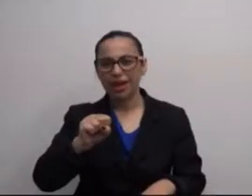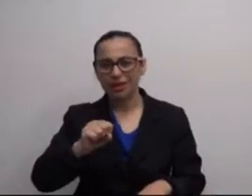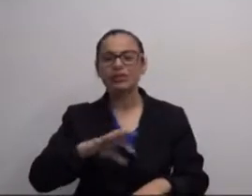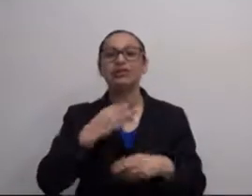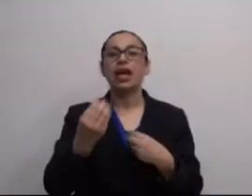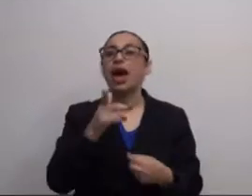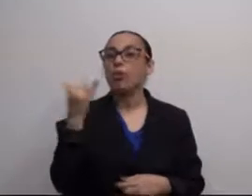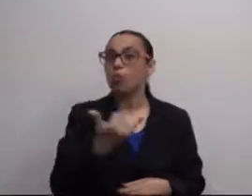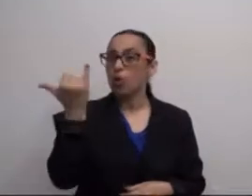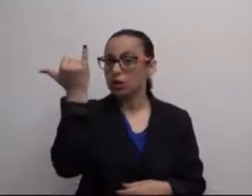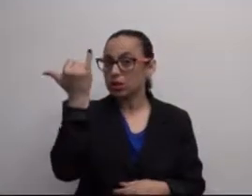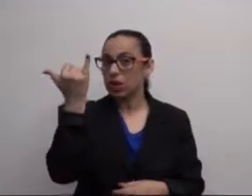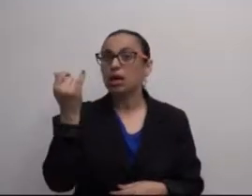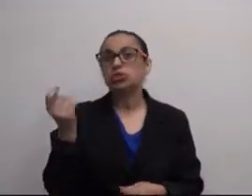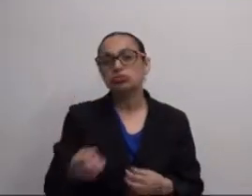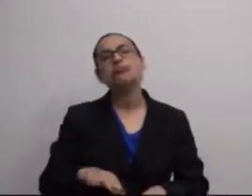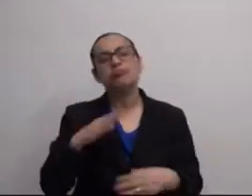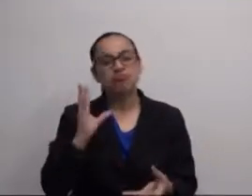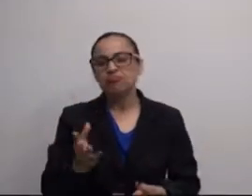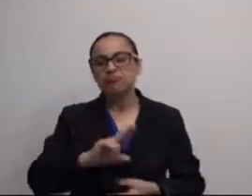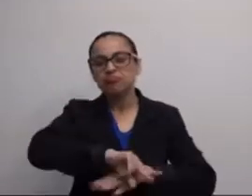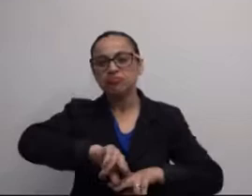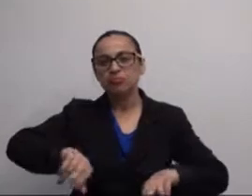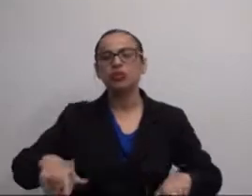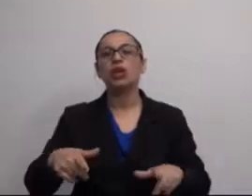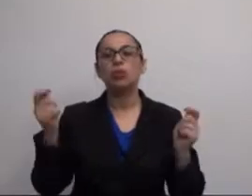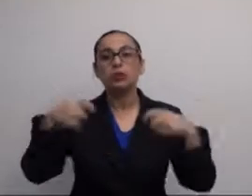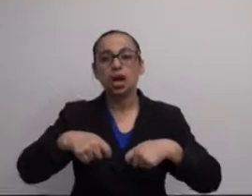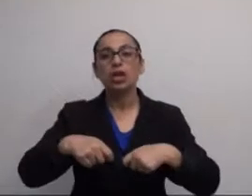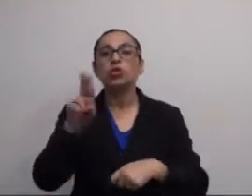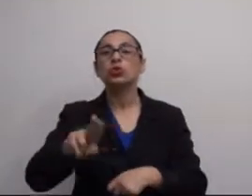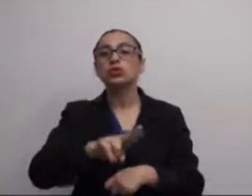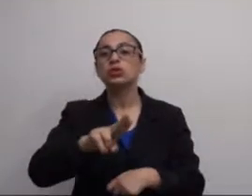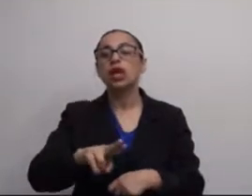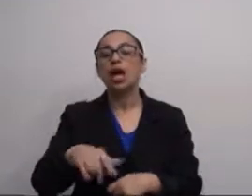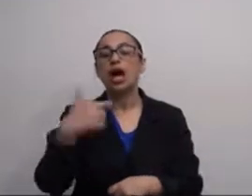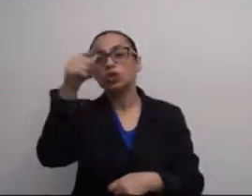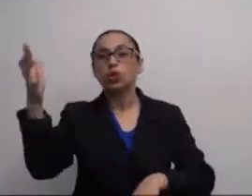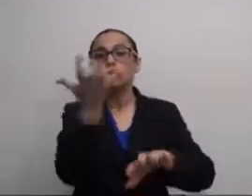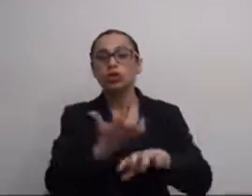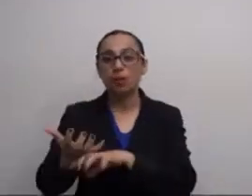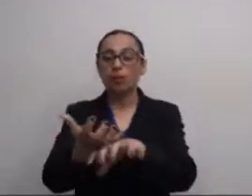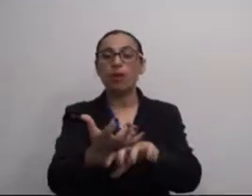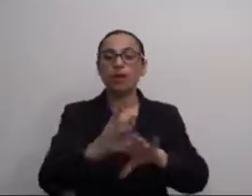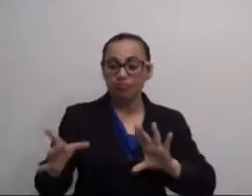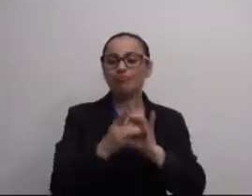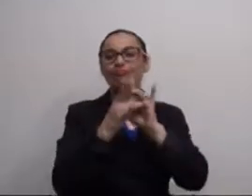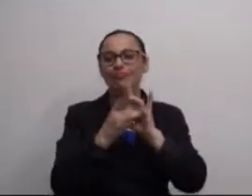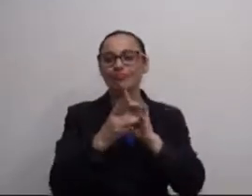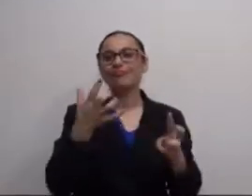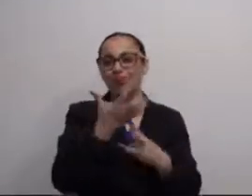a água pode impactar na vida desses seres? A água é importante pra eles se hidratarem? Enfim, há inúmeras